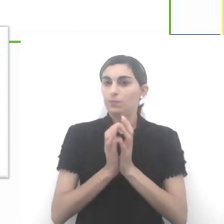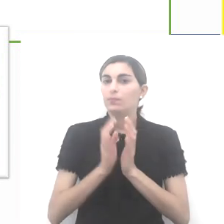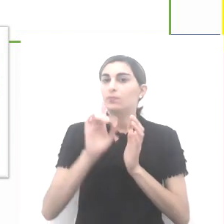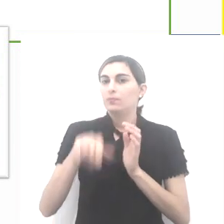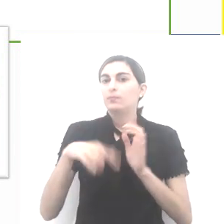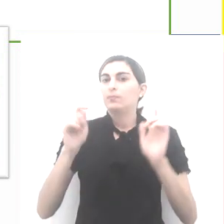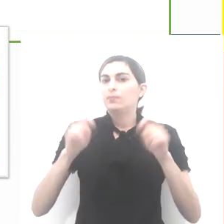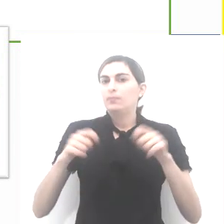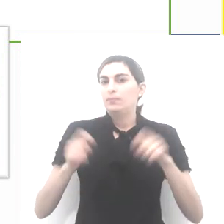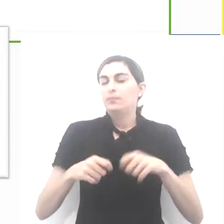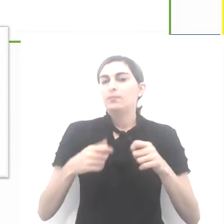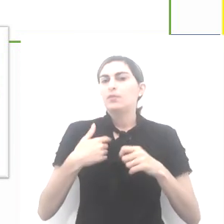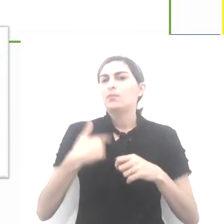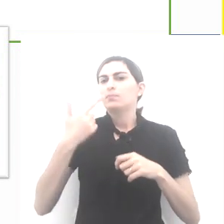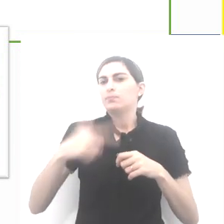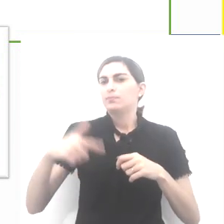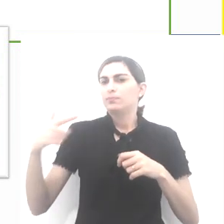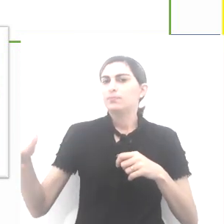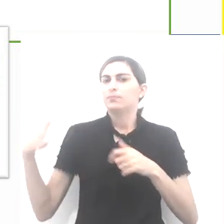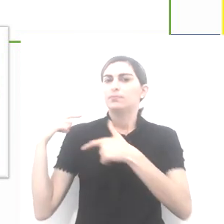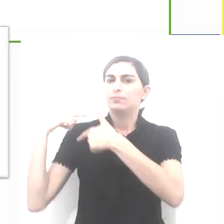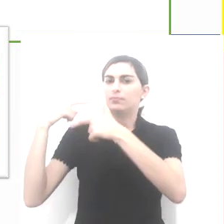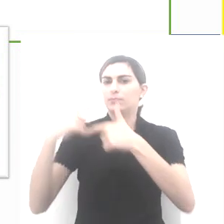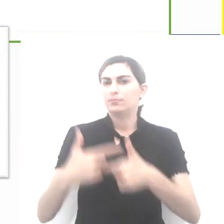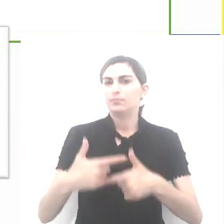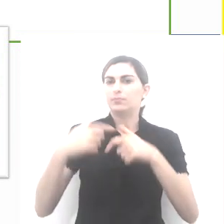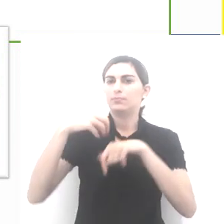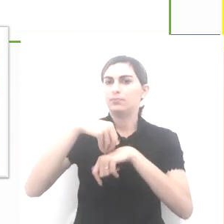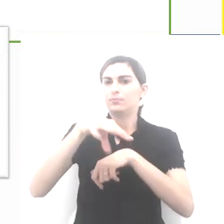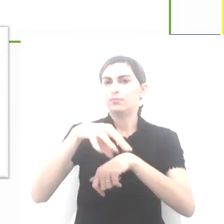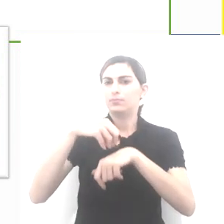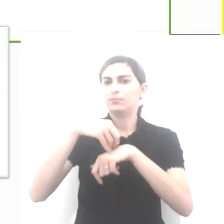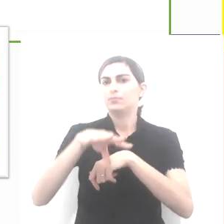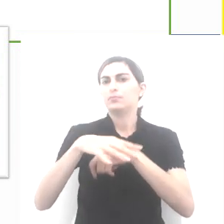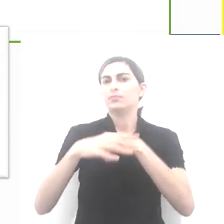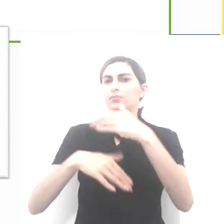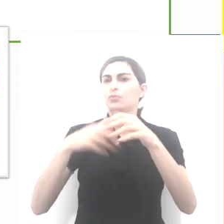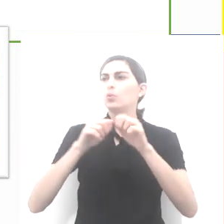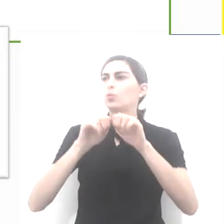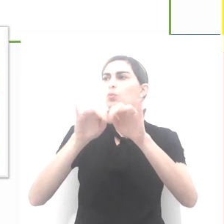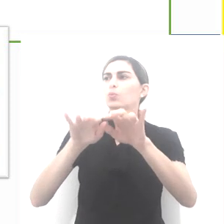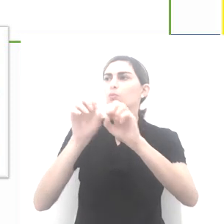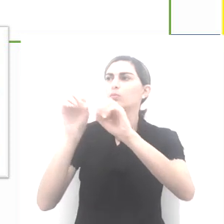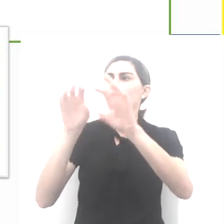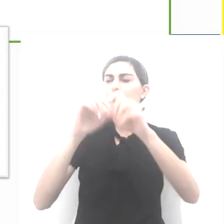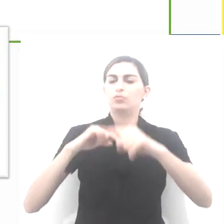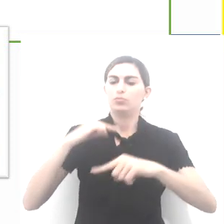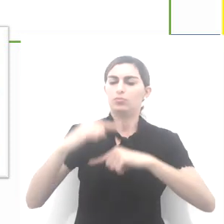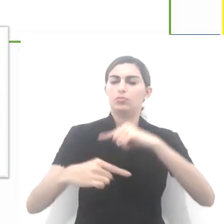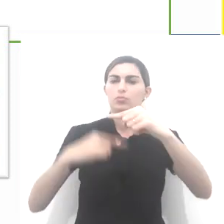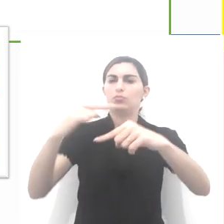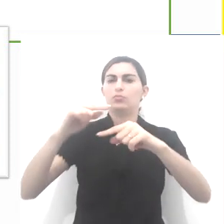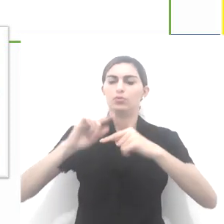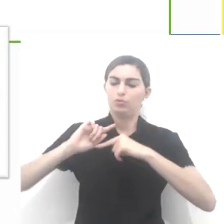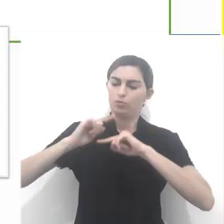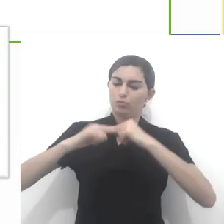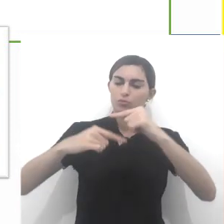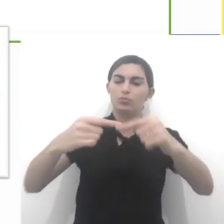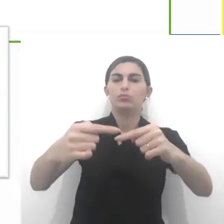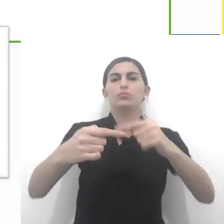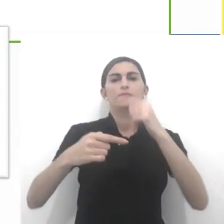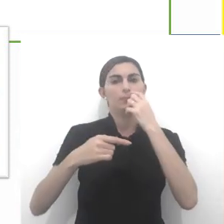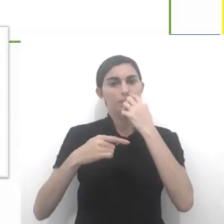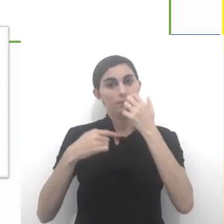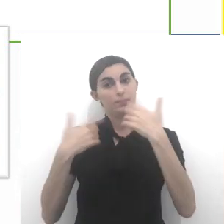grupo é capaz de repetir a tradição recebida do líder e transmiti-la de geração a